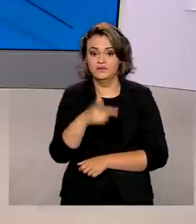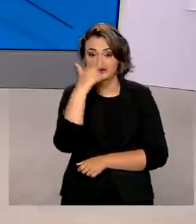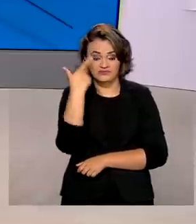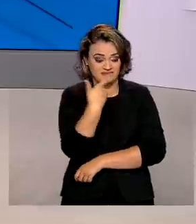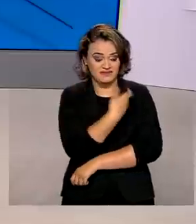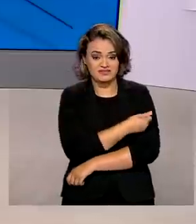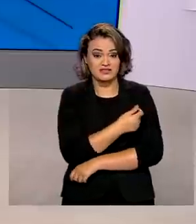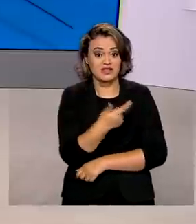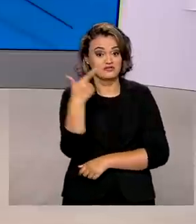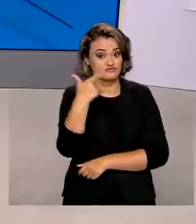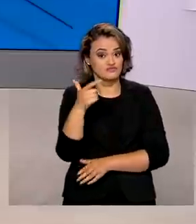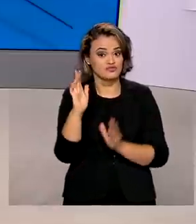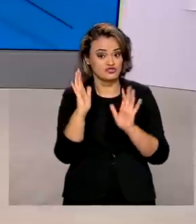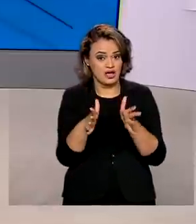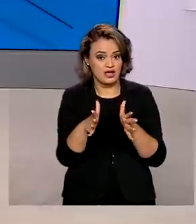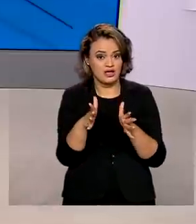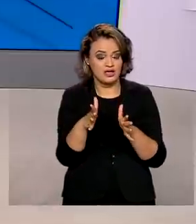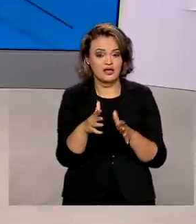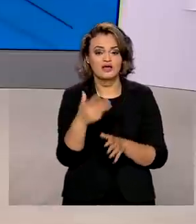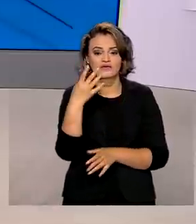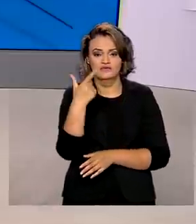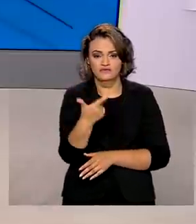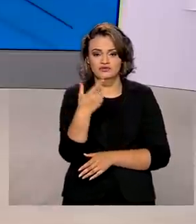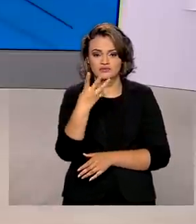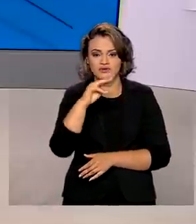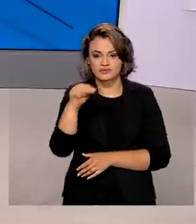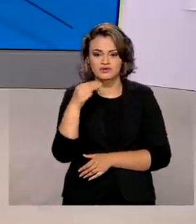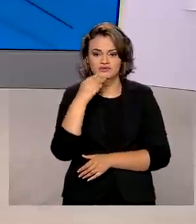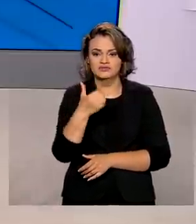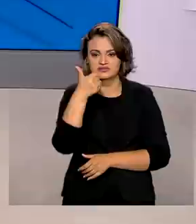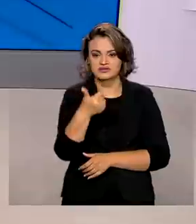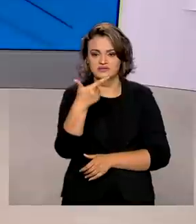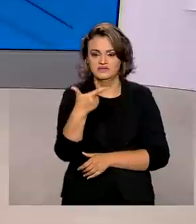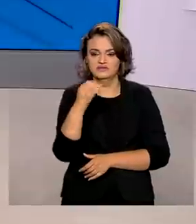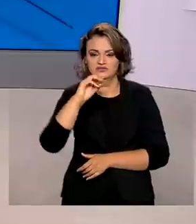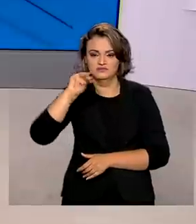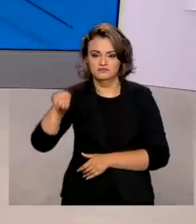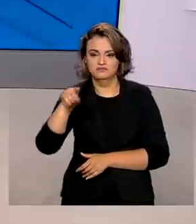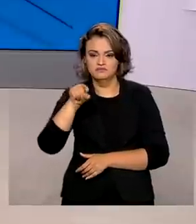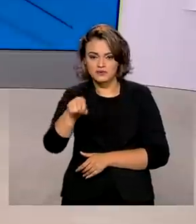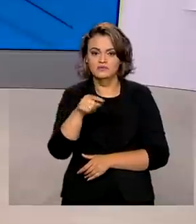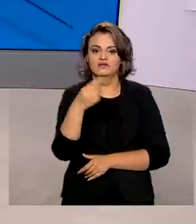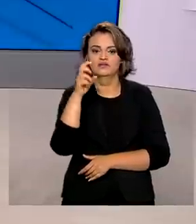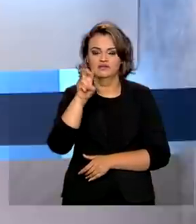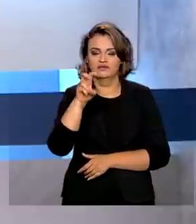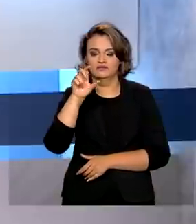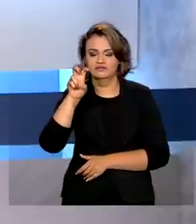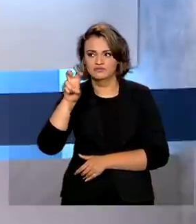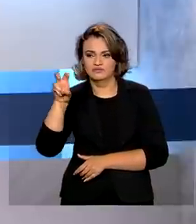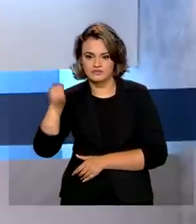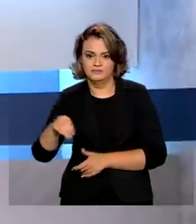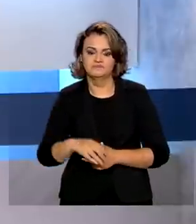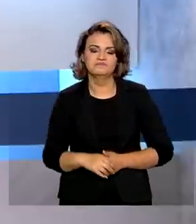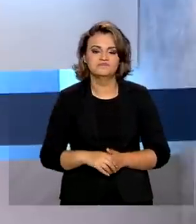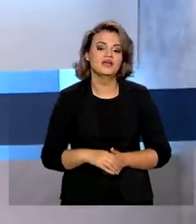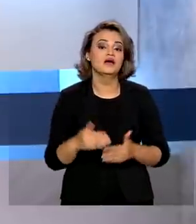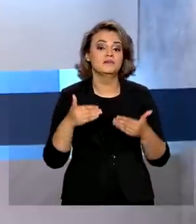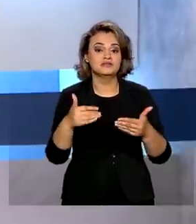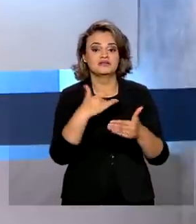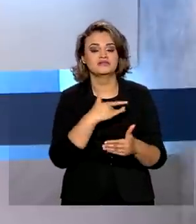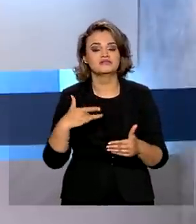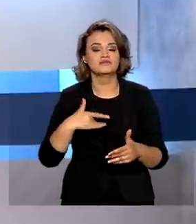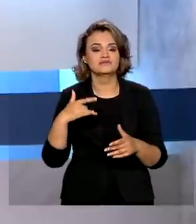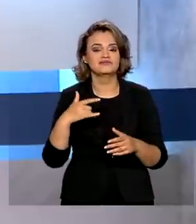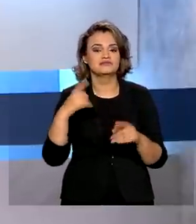vacinadas com a segunda dose, 24 milhões, 120 mil, 550. E o Ministério da Saúde também